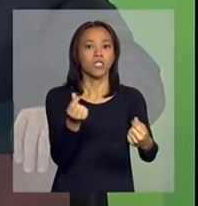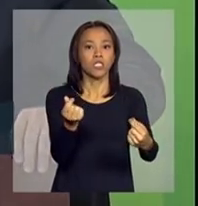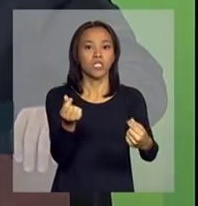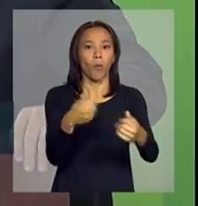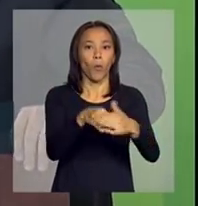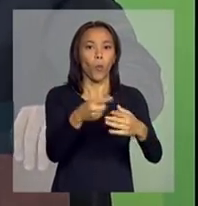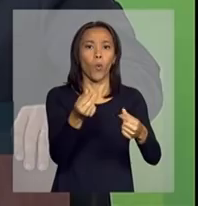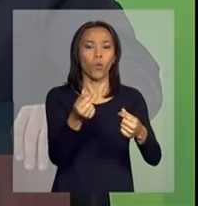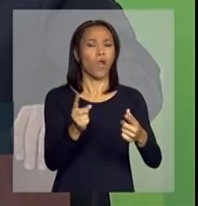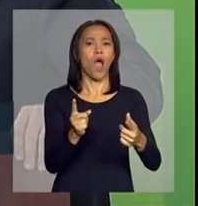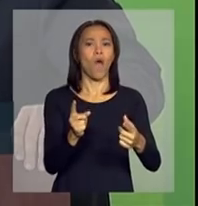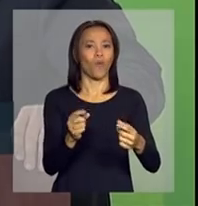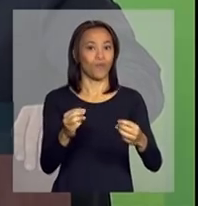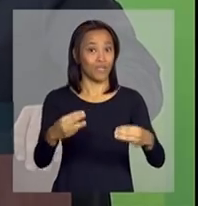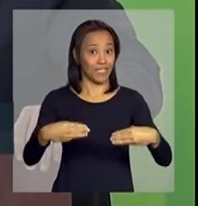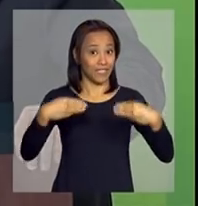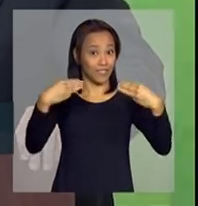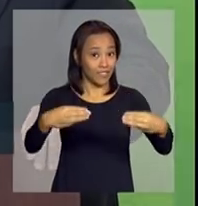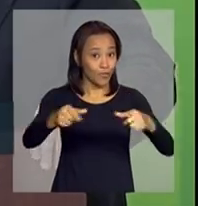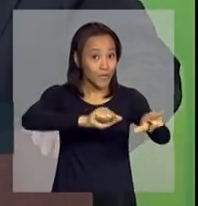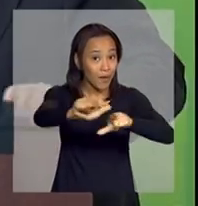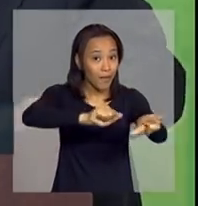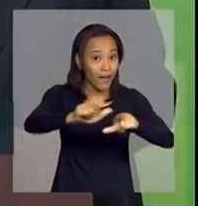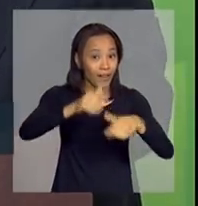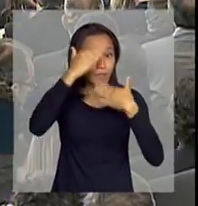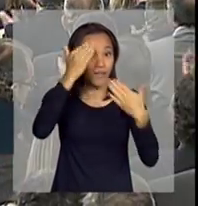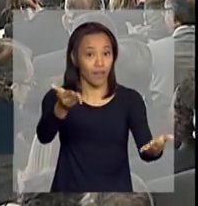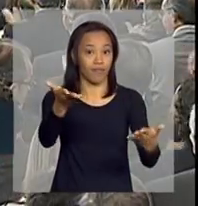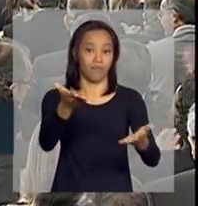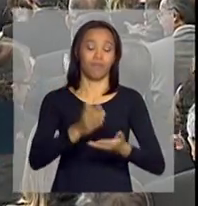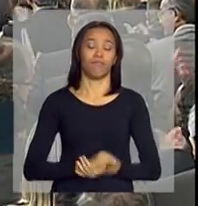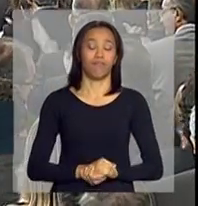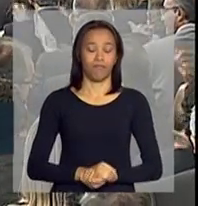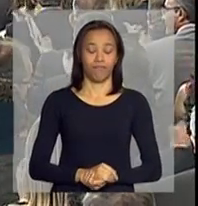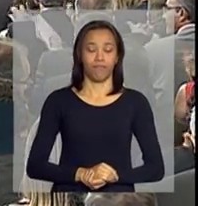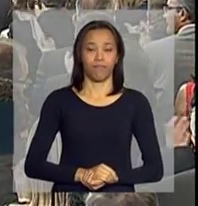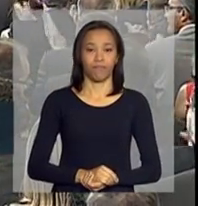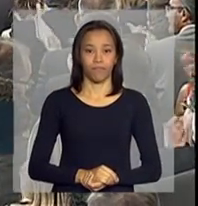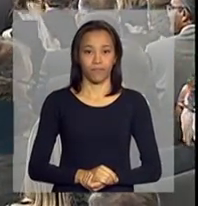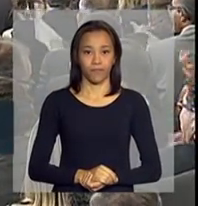Ministério do verbo. Obrigado, presidente. Obrigado.